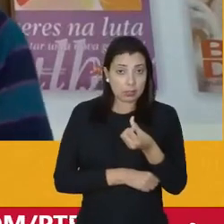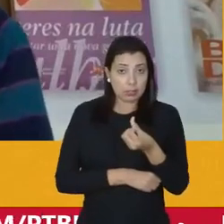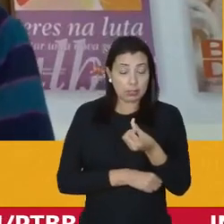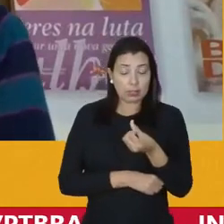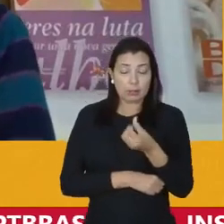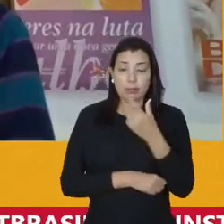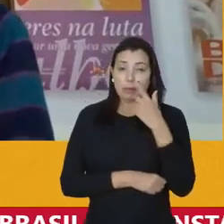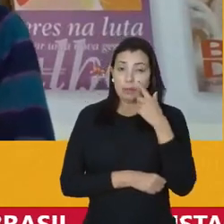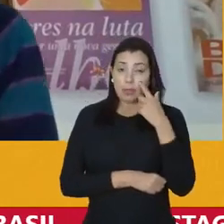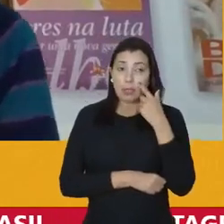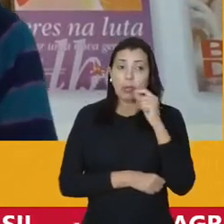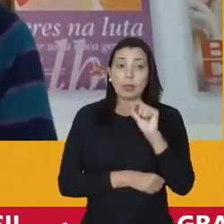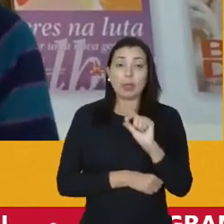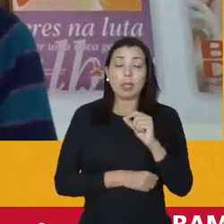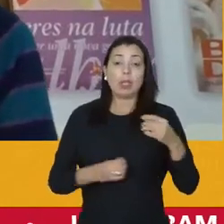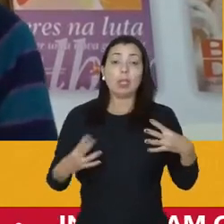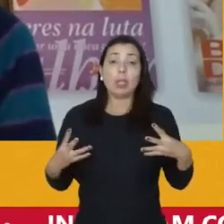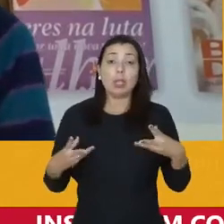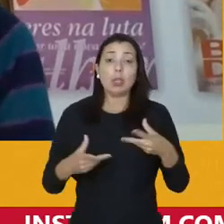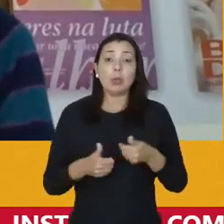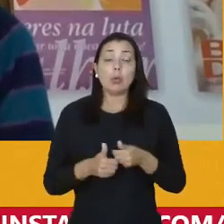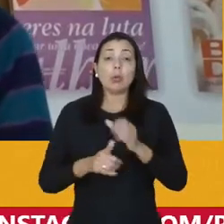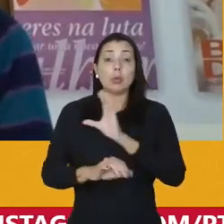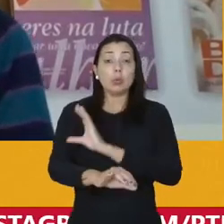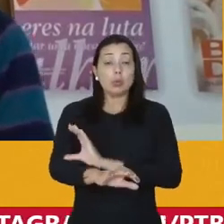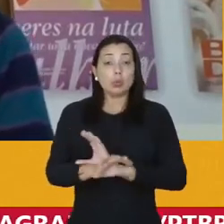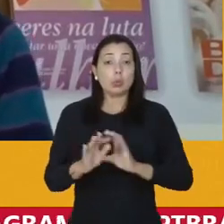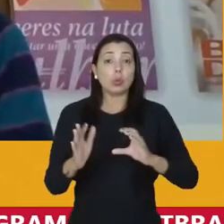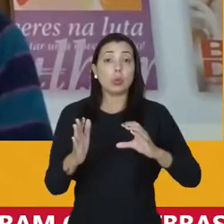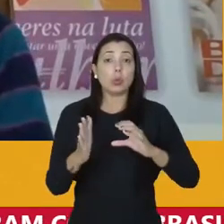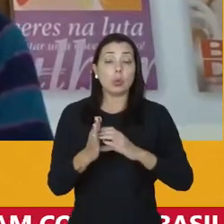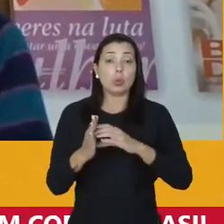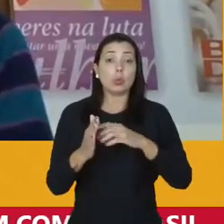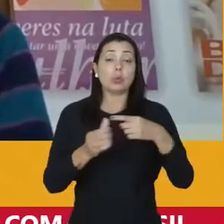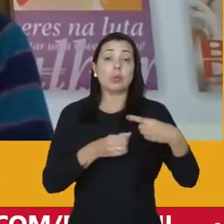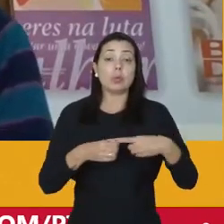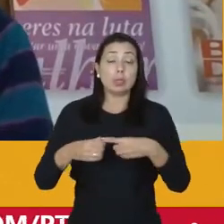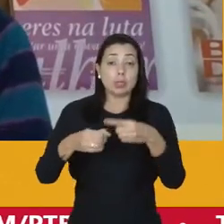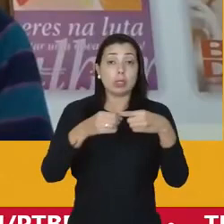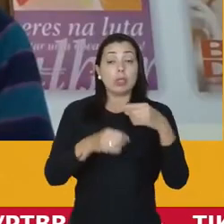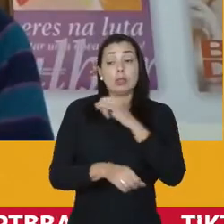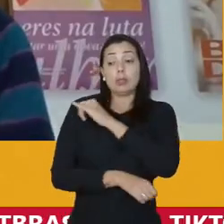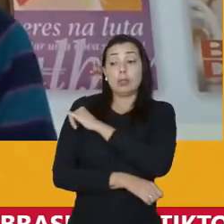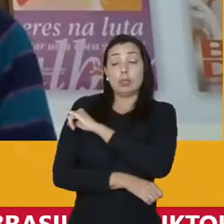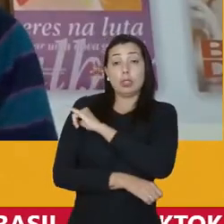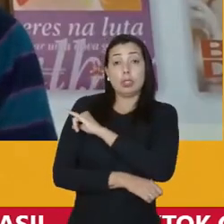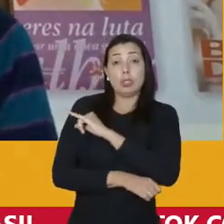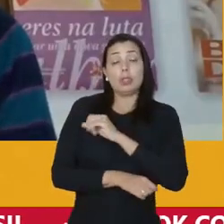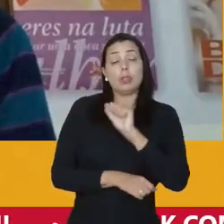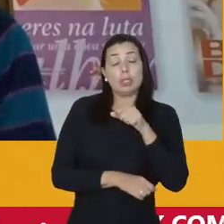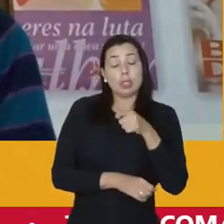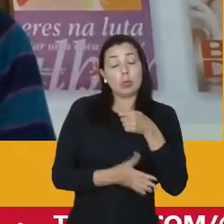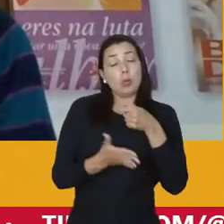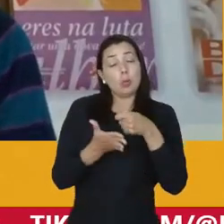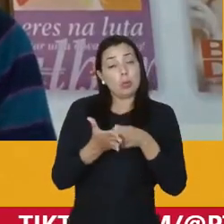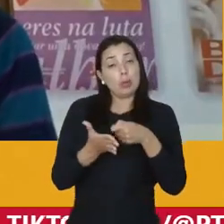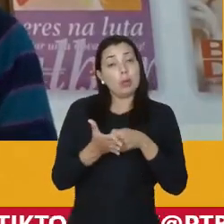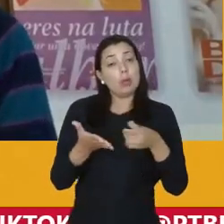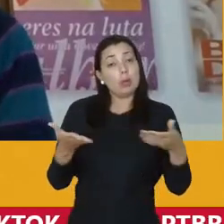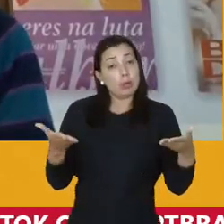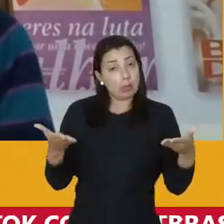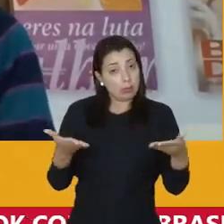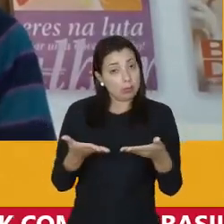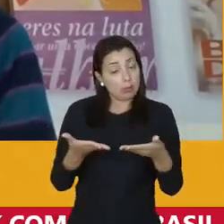previsão de que todos os concursos públicos da cidade de Niterói passam obrigatoriamente